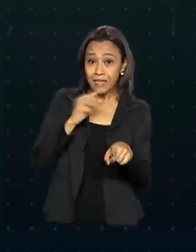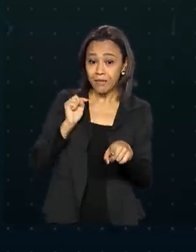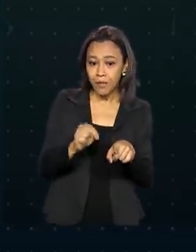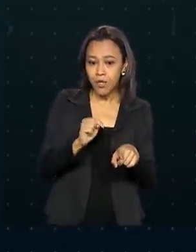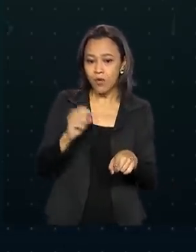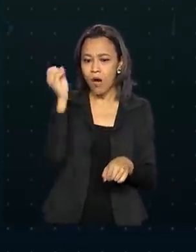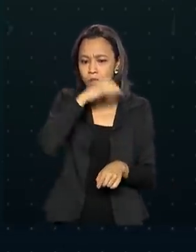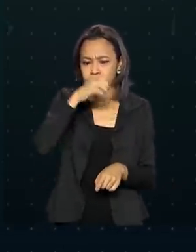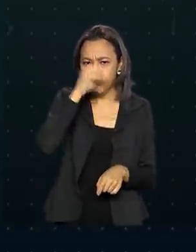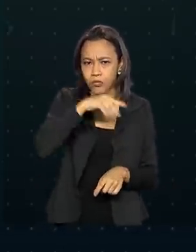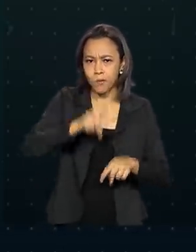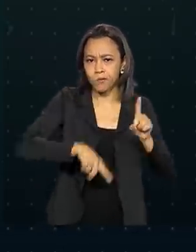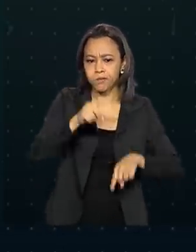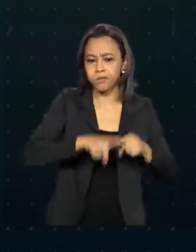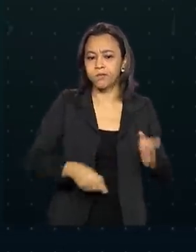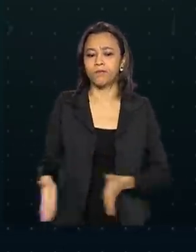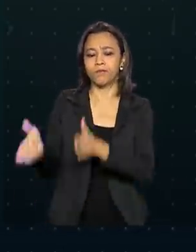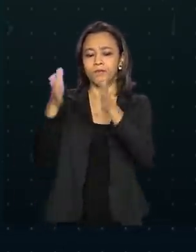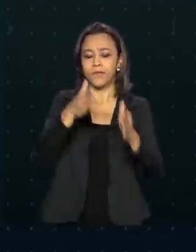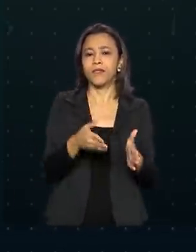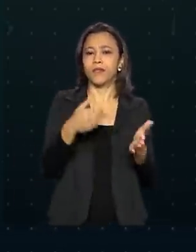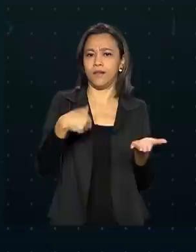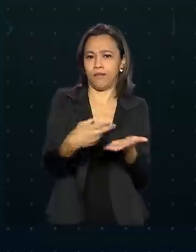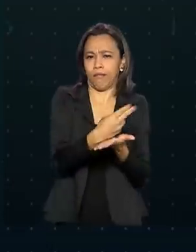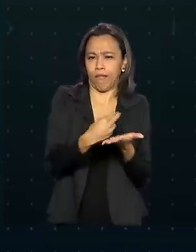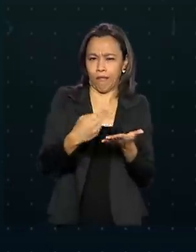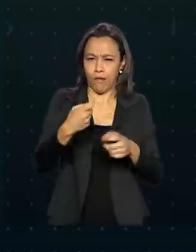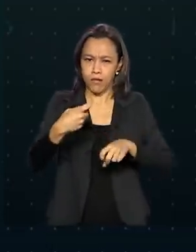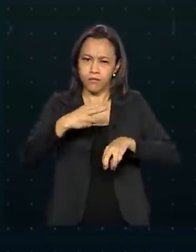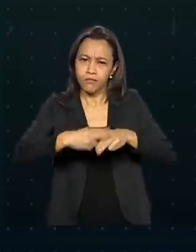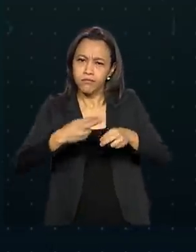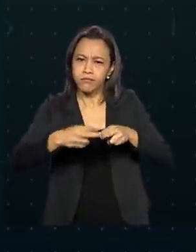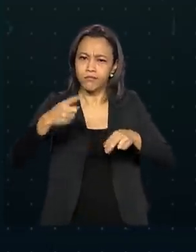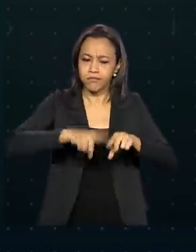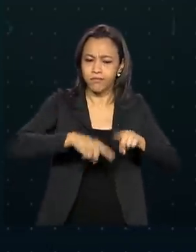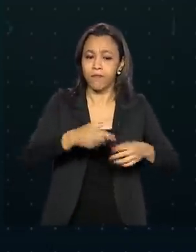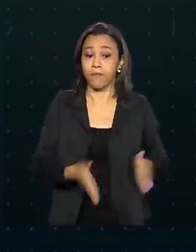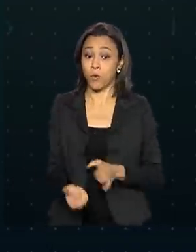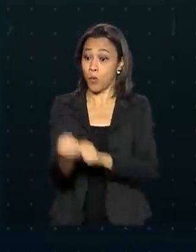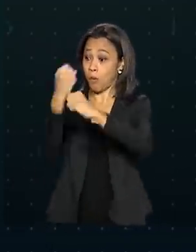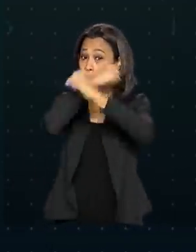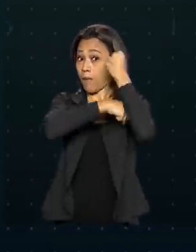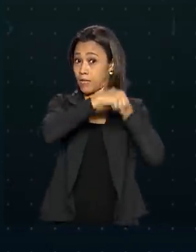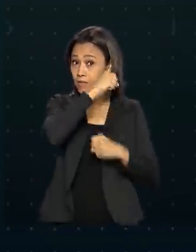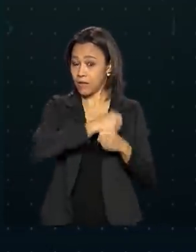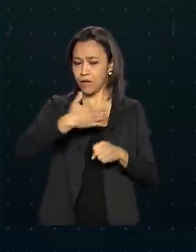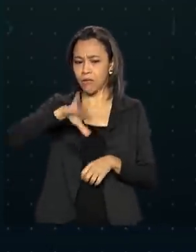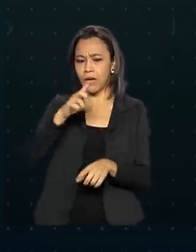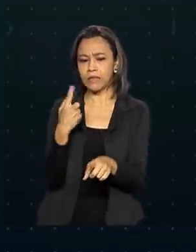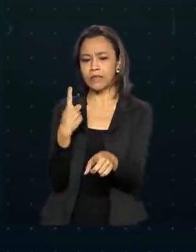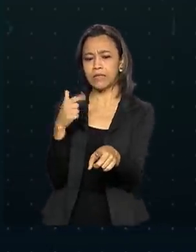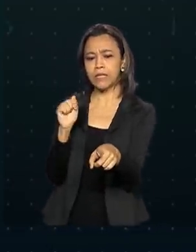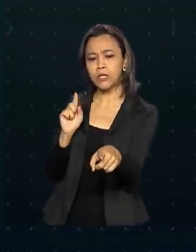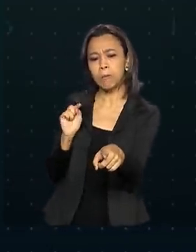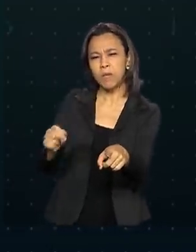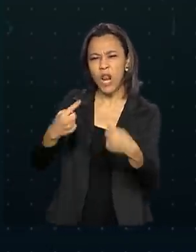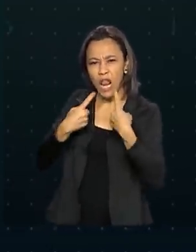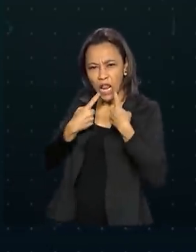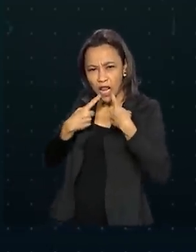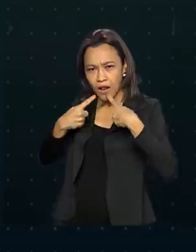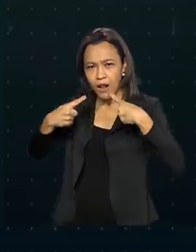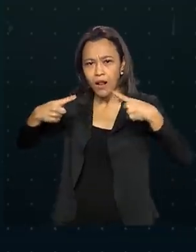abuso e 2 mil de pornografia infantil. No ano passado, mais de 17 mil denúncias recebidas pelo serviço foram